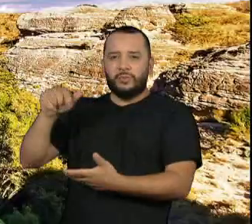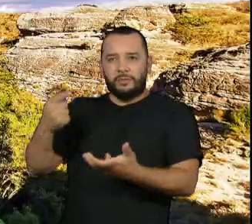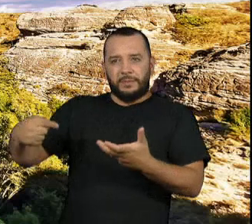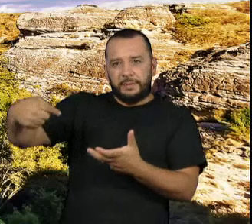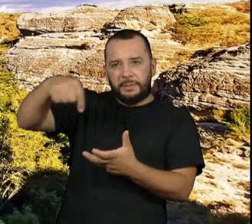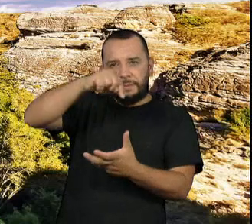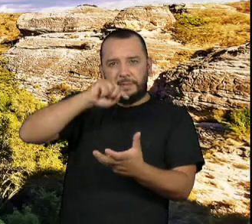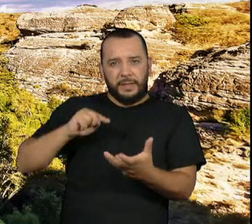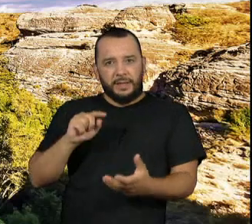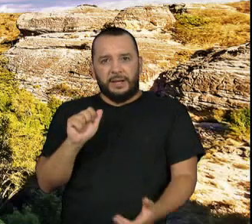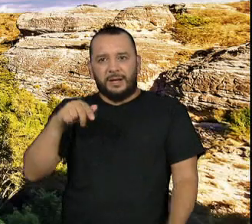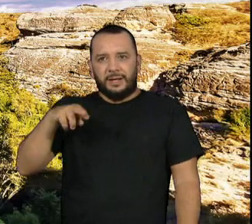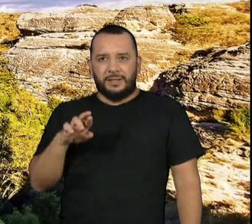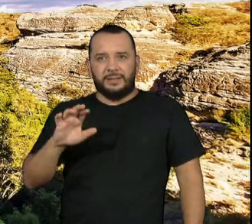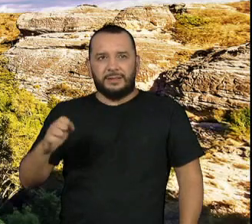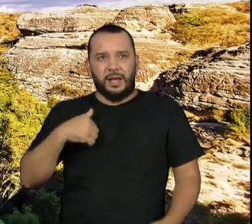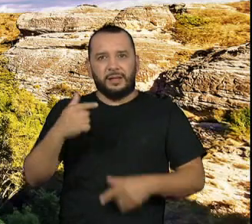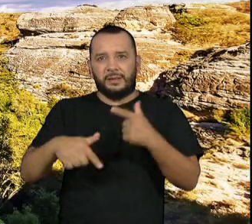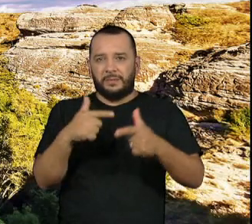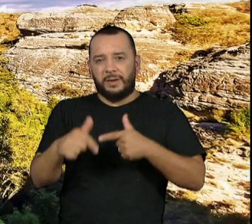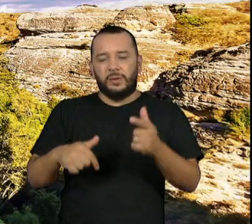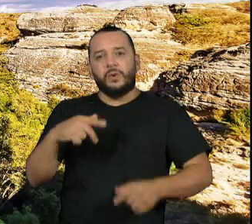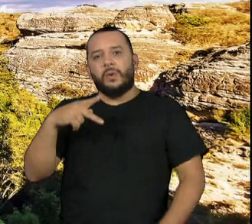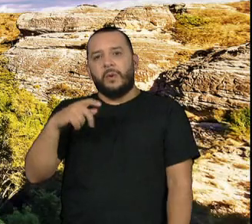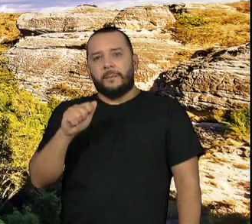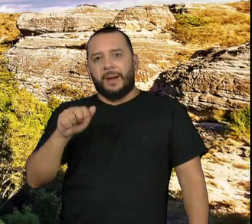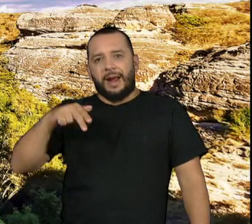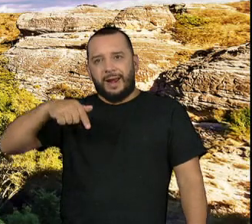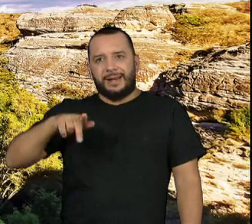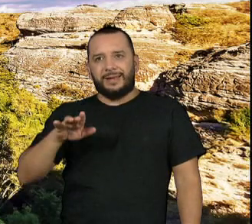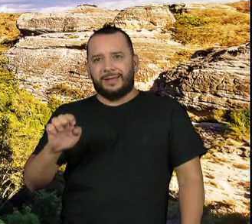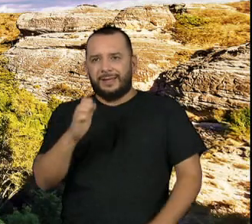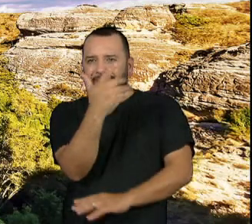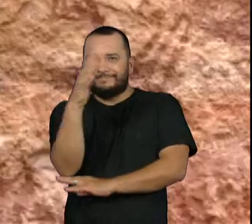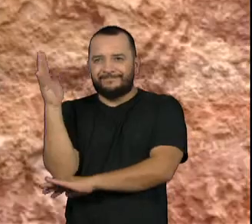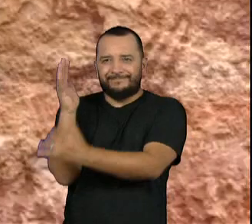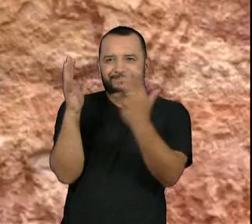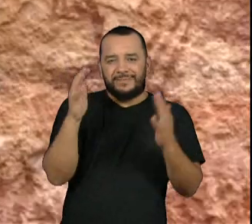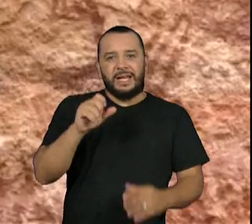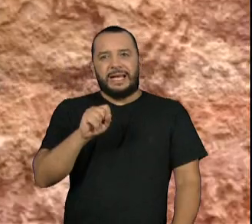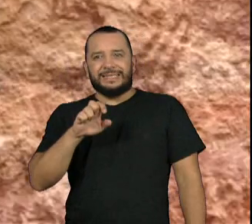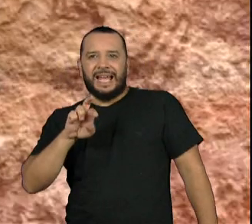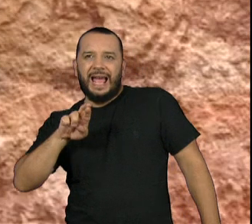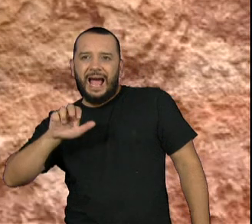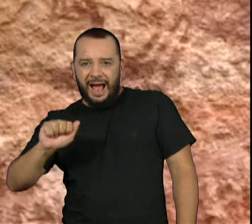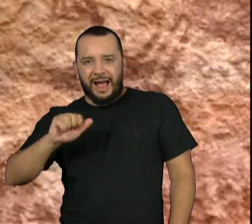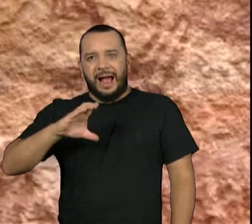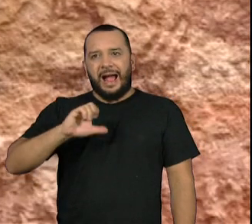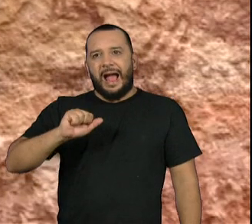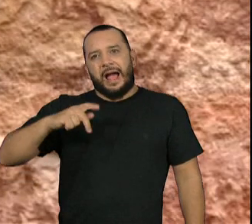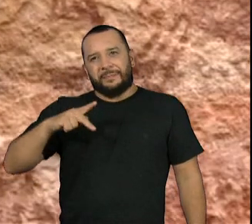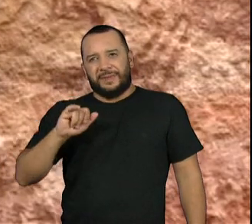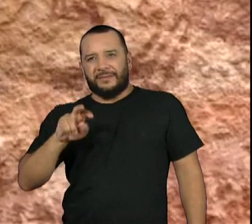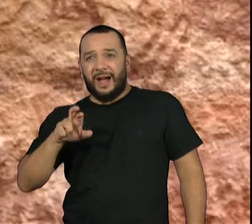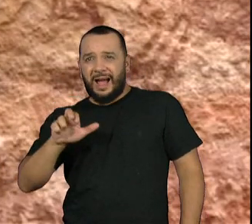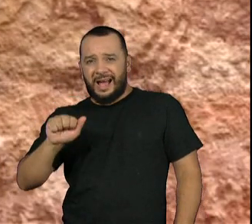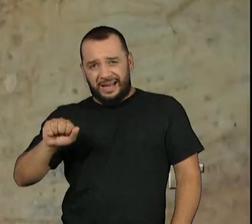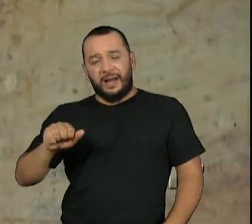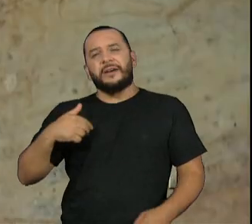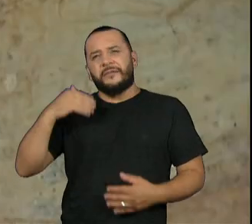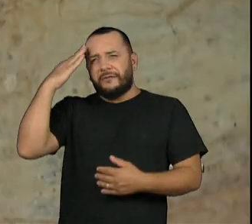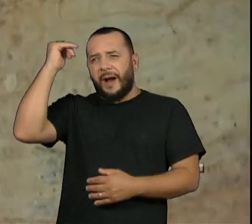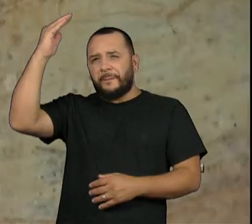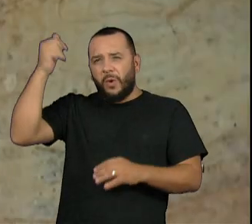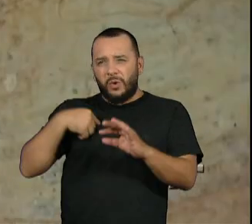André trabalhou no Parque Nacional da Serra da Capivara, conhecido como um importante sítio arqueológico